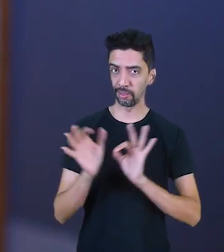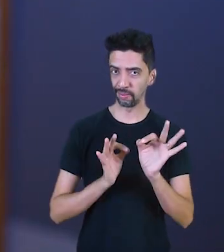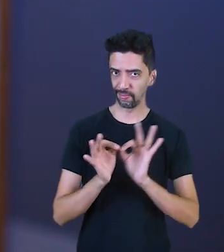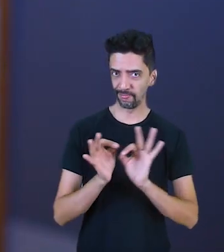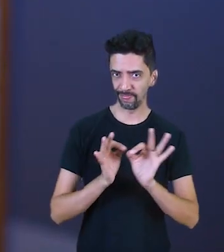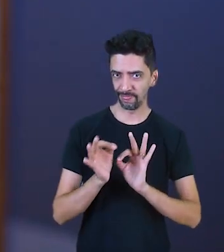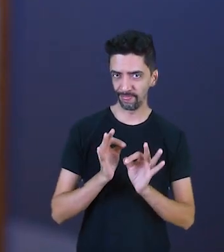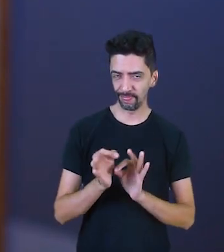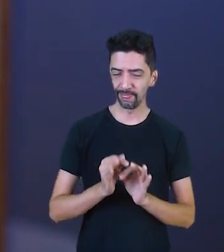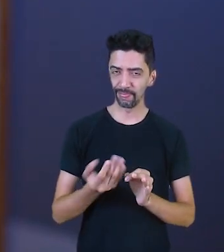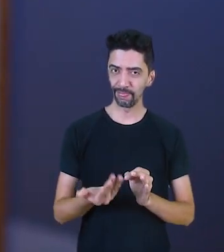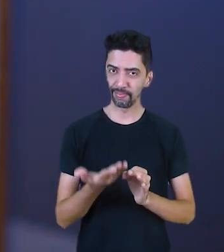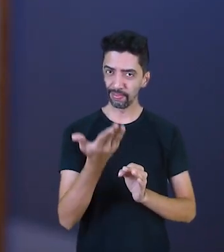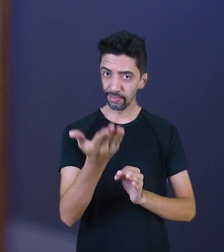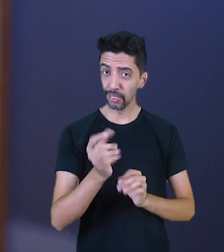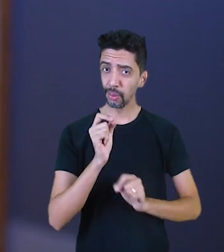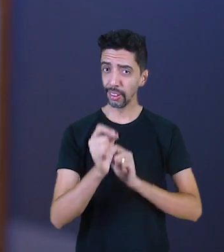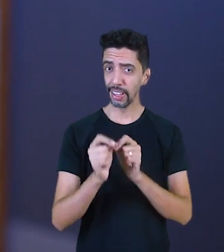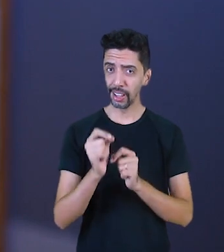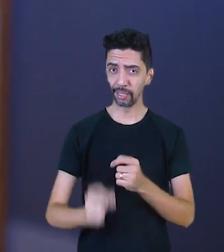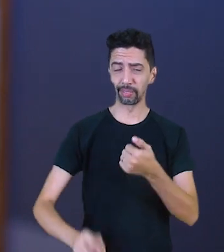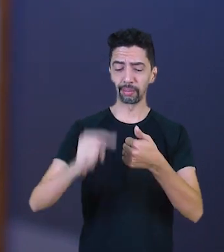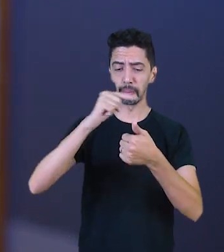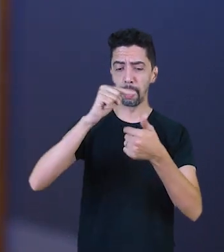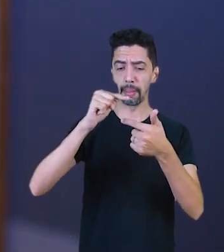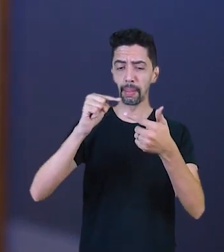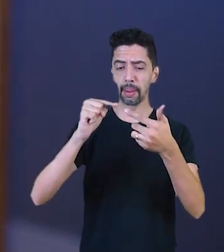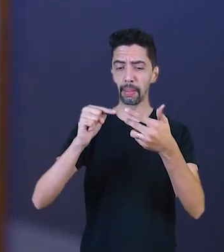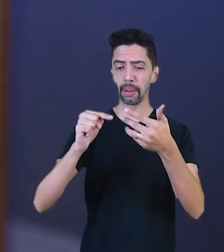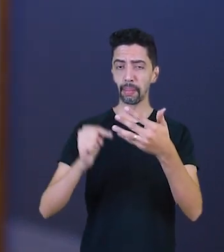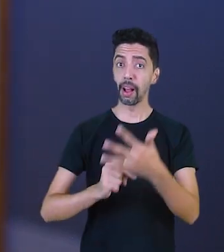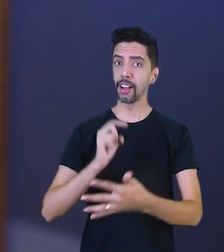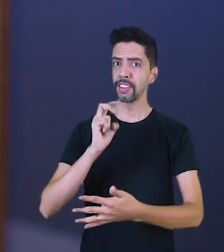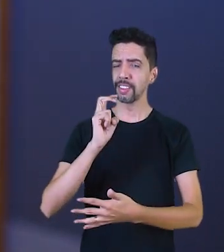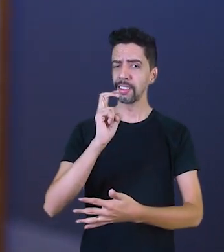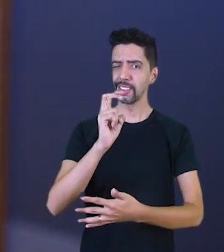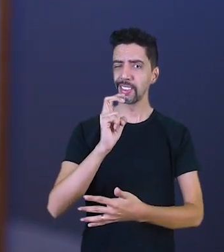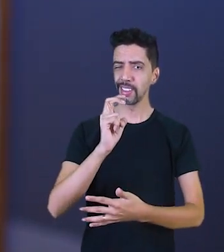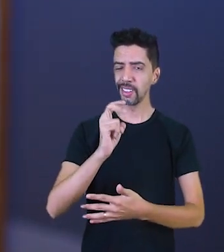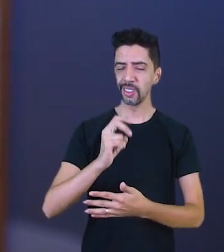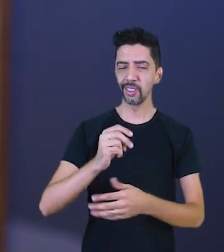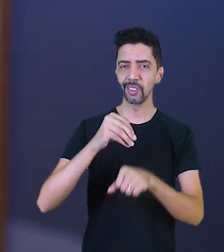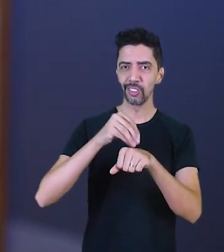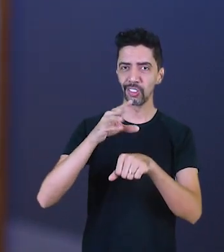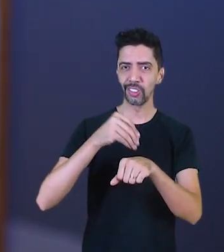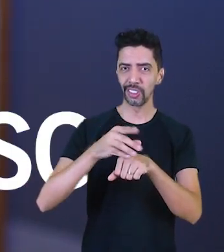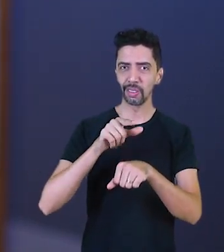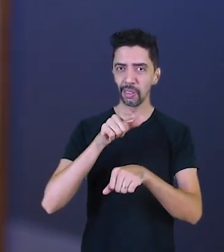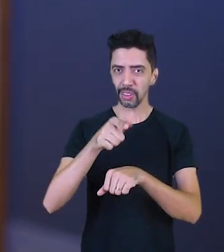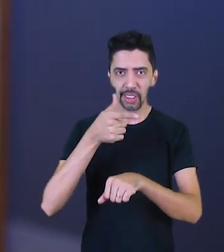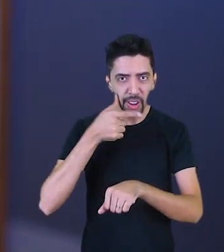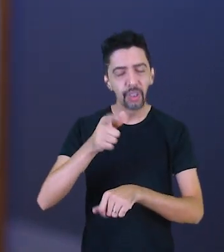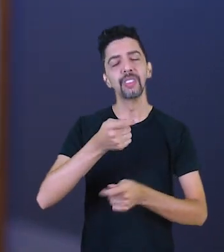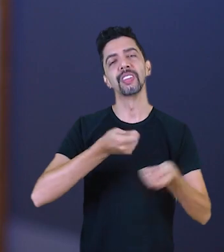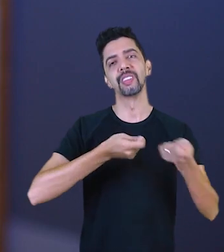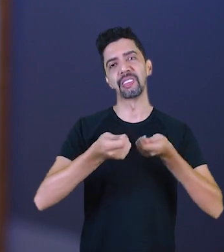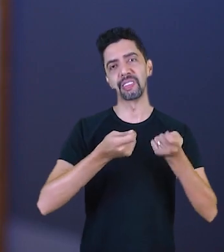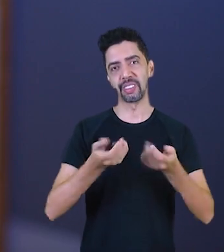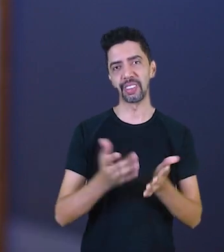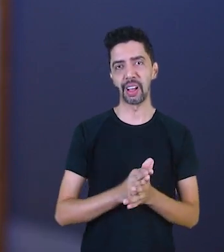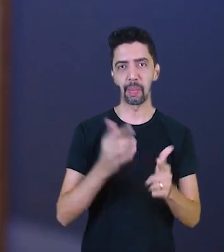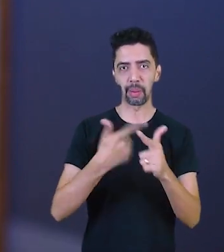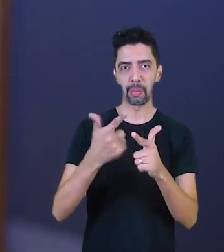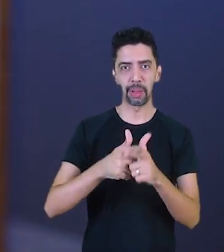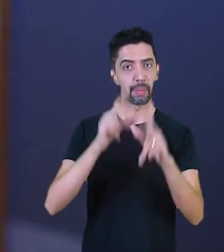passos para você dominar as suas dívidas e não ter nunca mais problemas com elas.